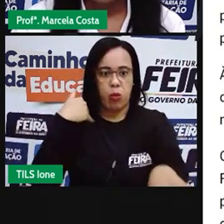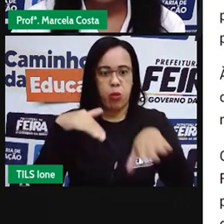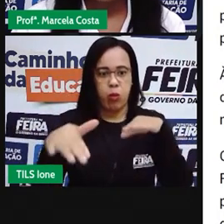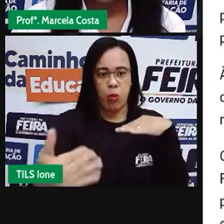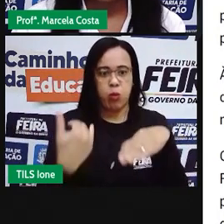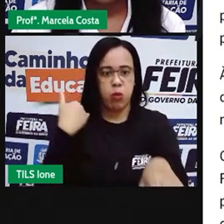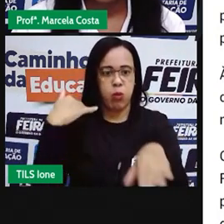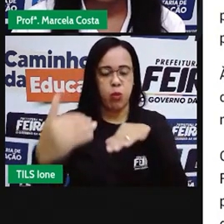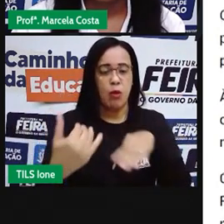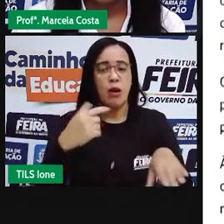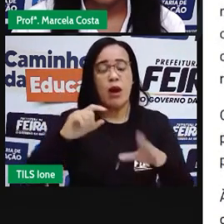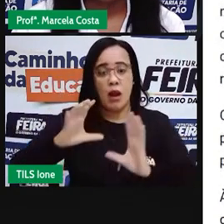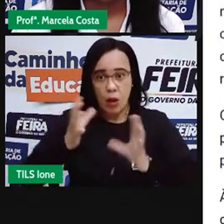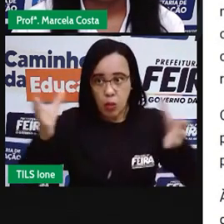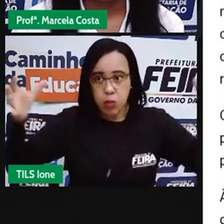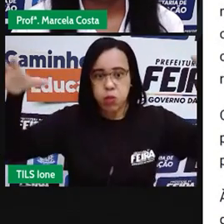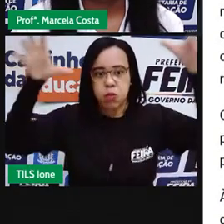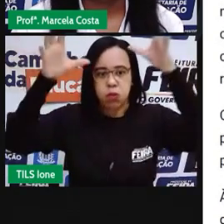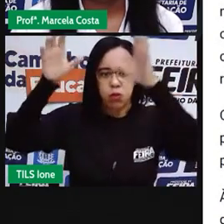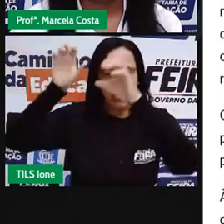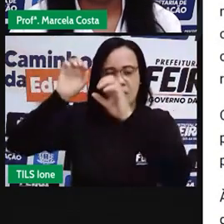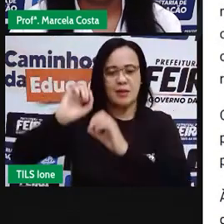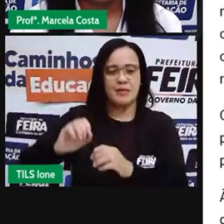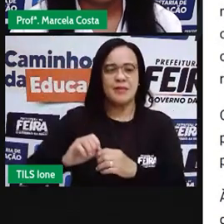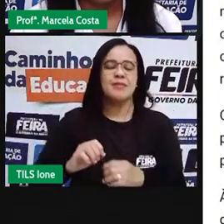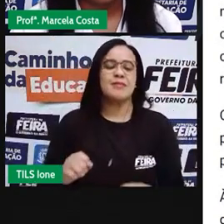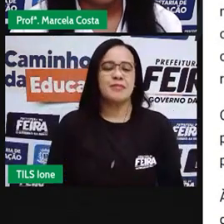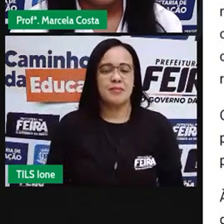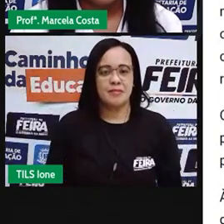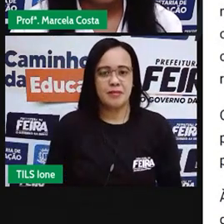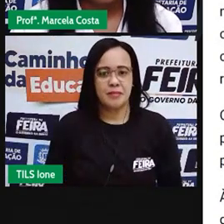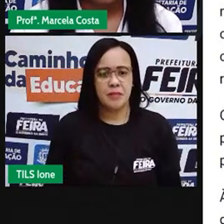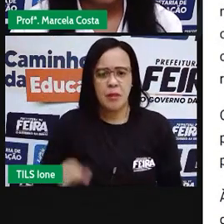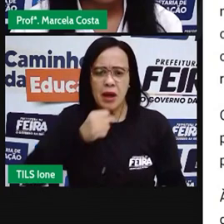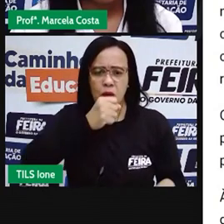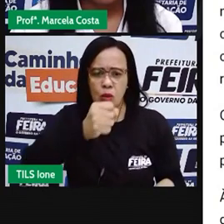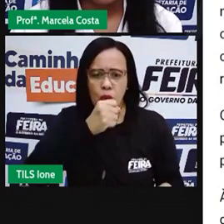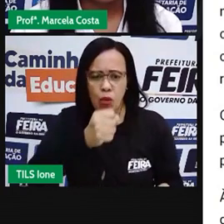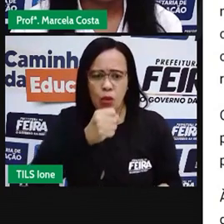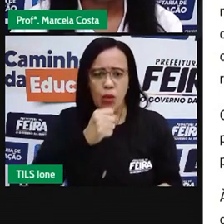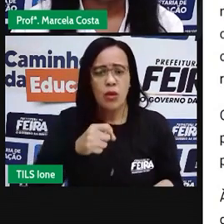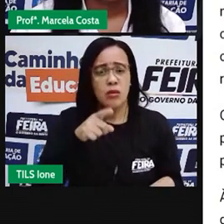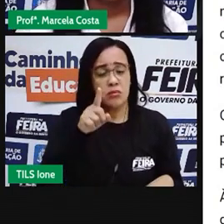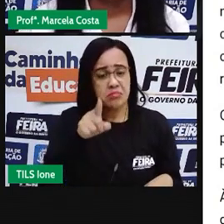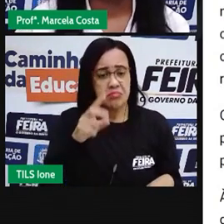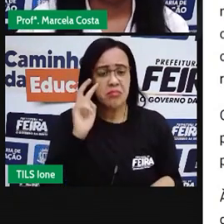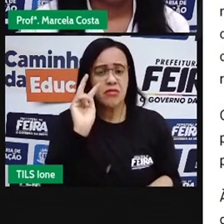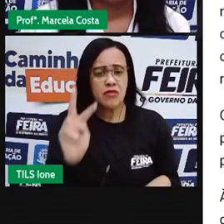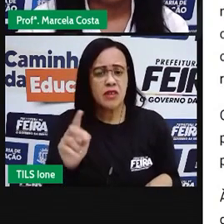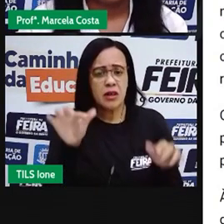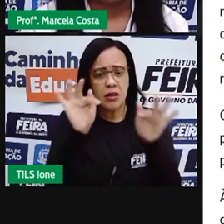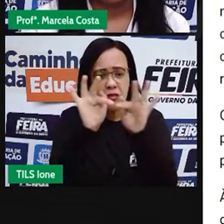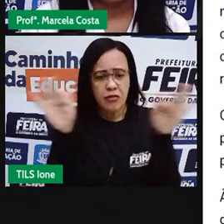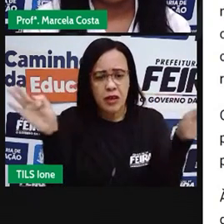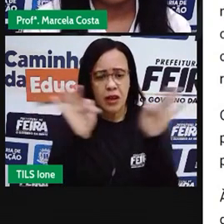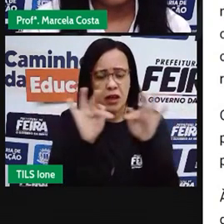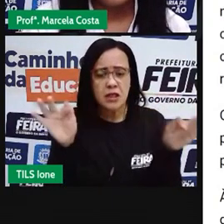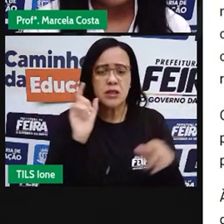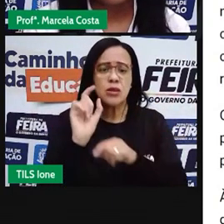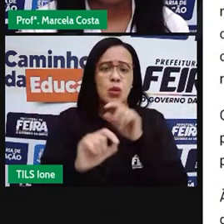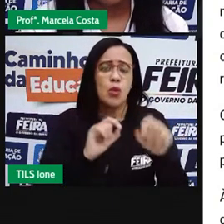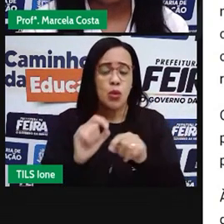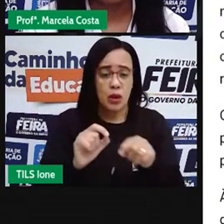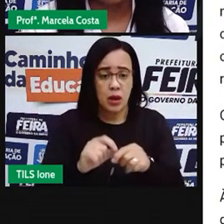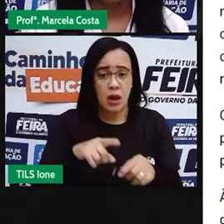Nesse trecho da reportagem, crianças, a gente vê essa frase. A chorona tem cerca de